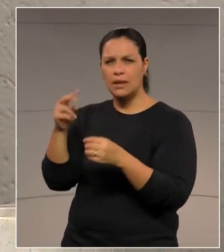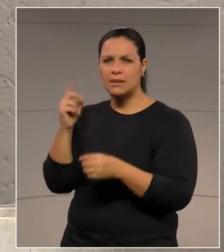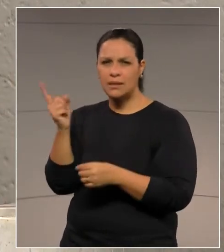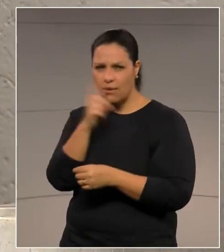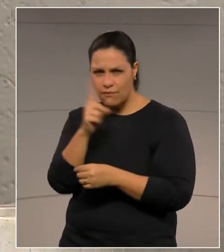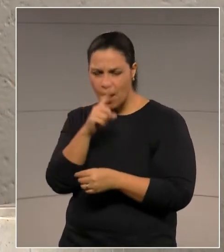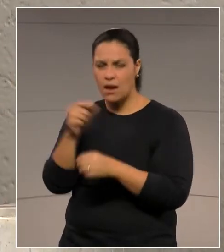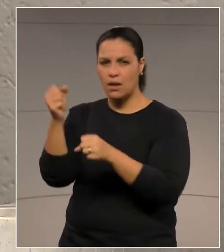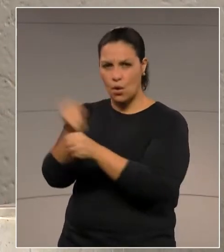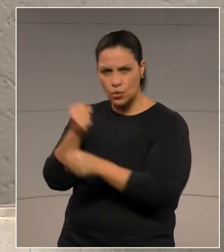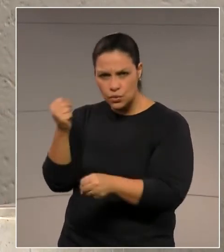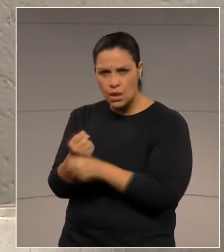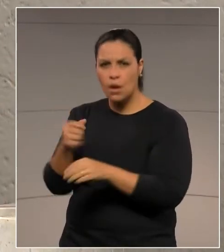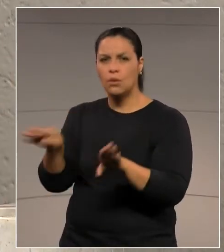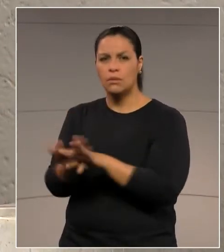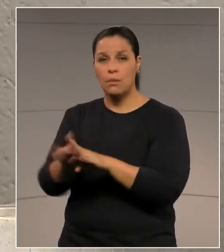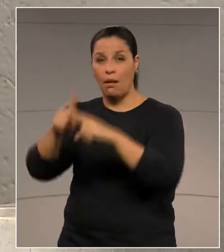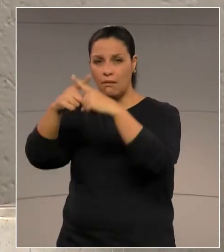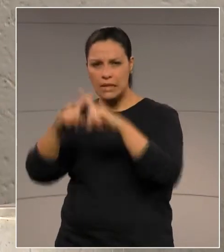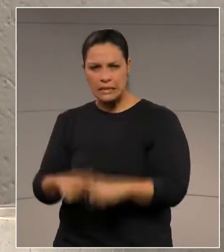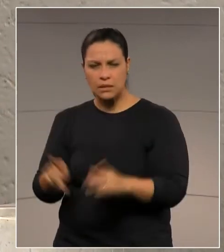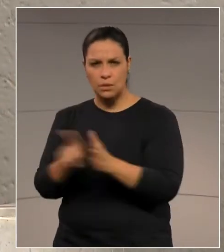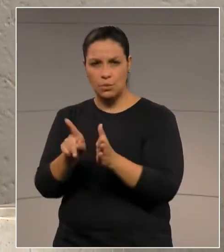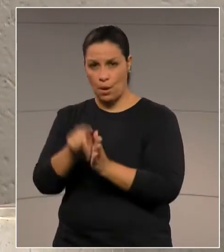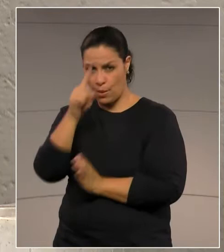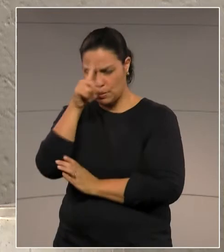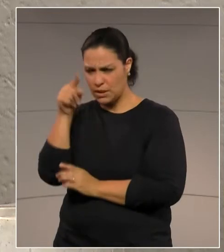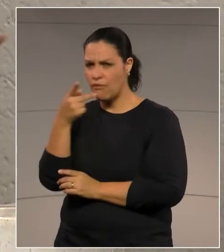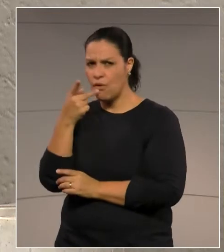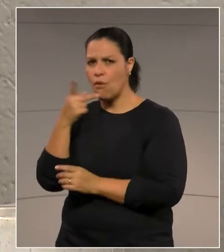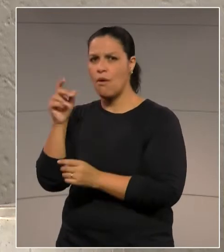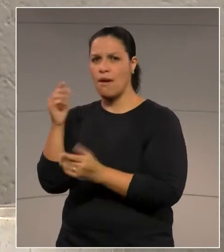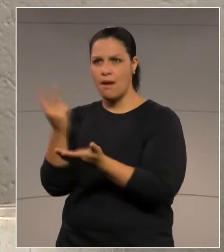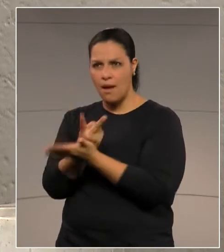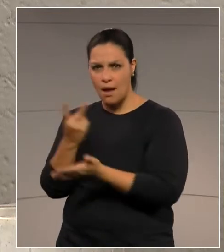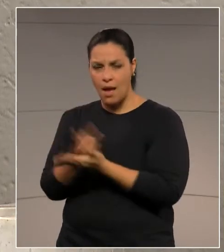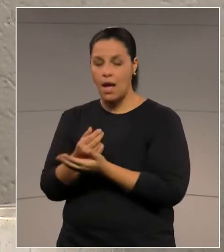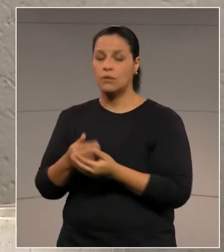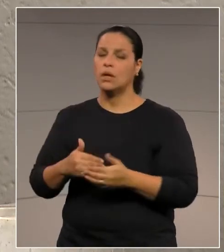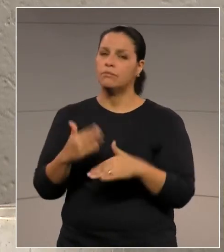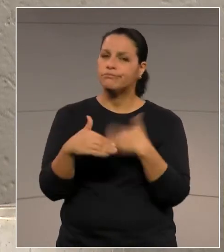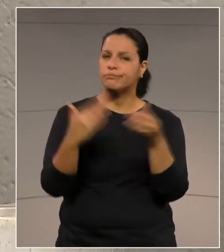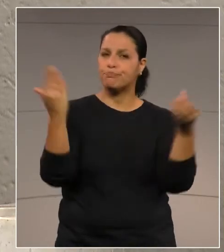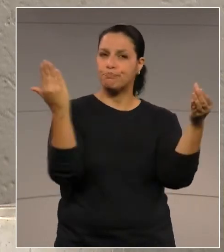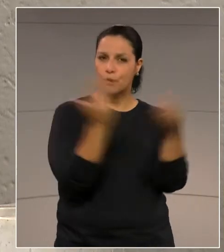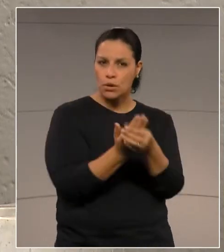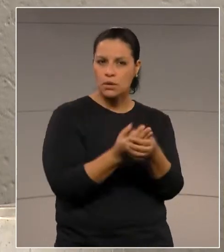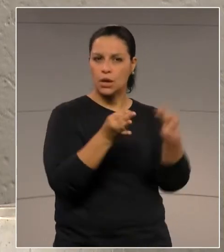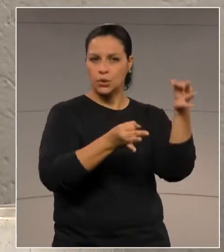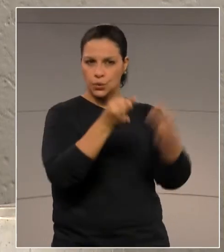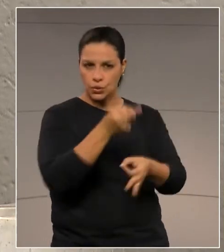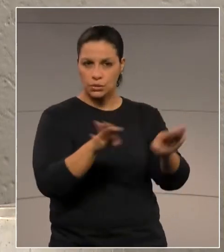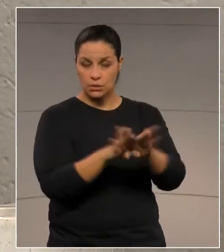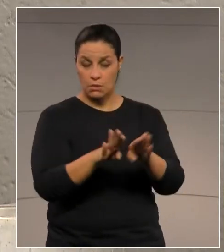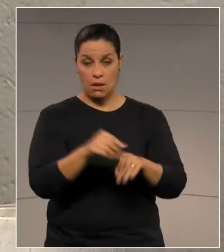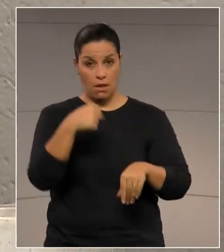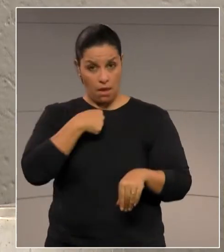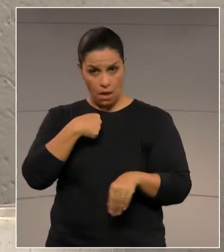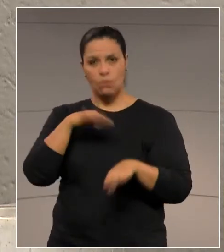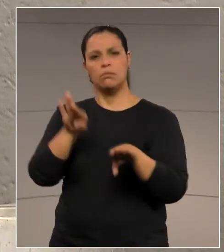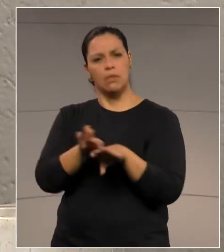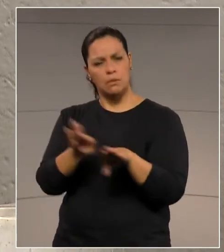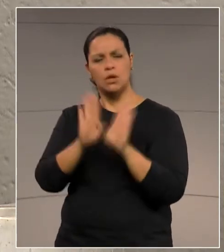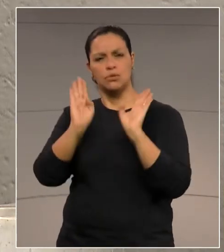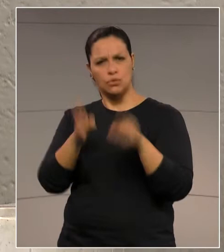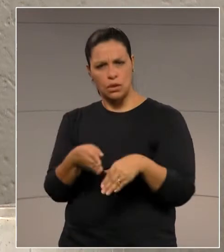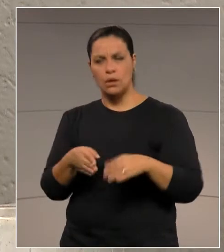licitação e da construção dessa maternidade. O processo se iniciou. Eu mesma, depois de